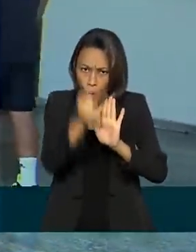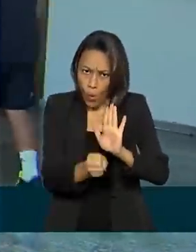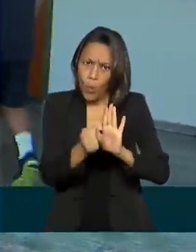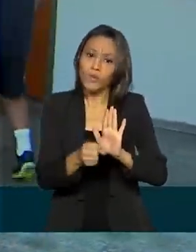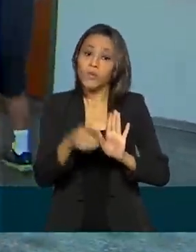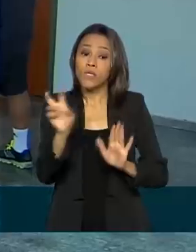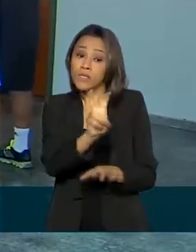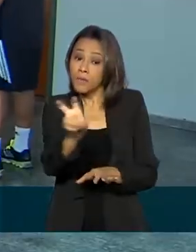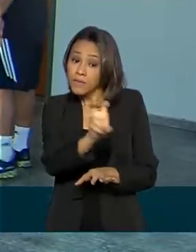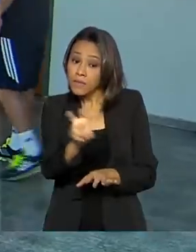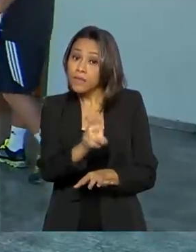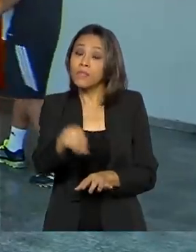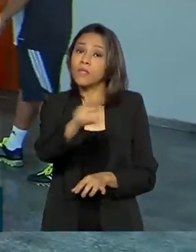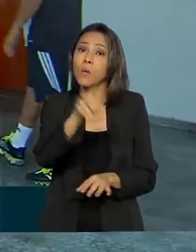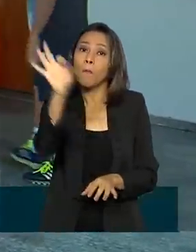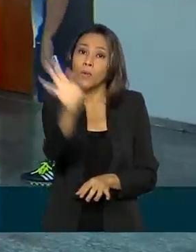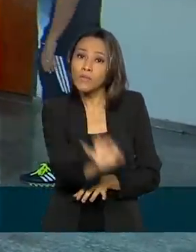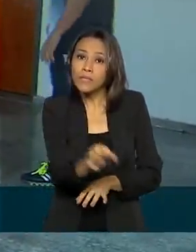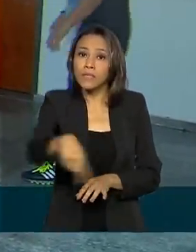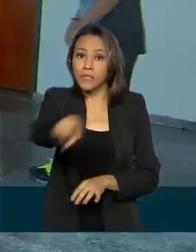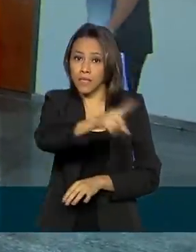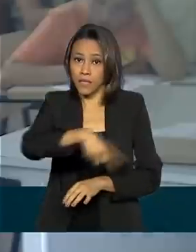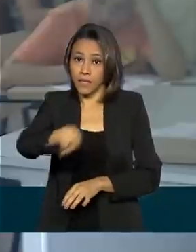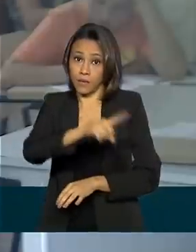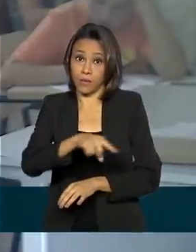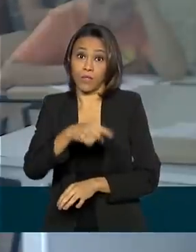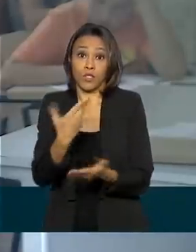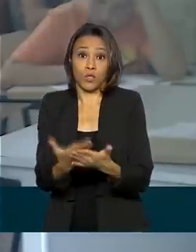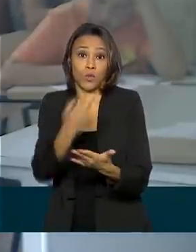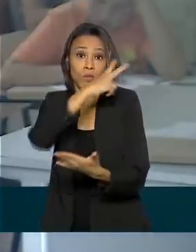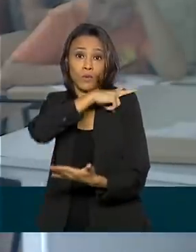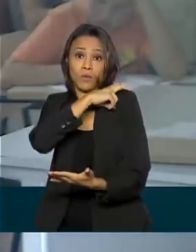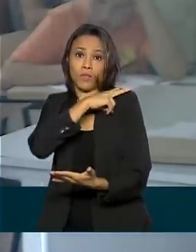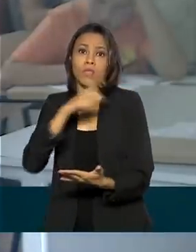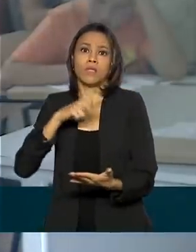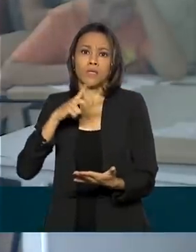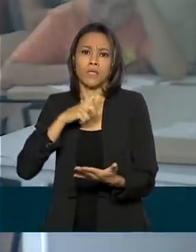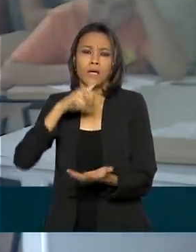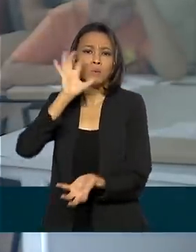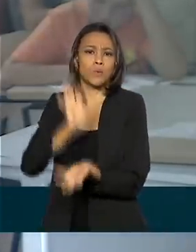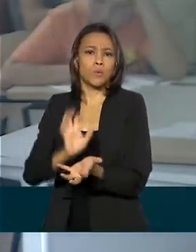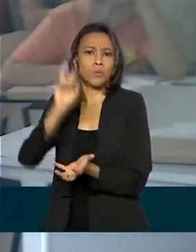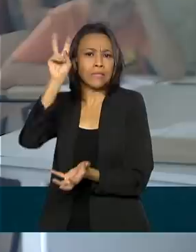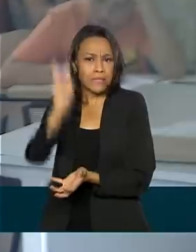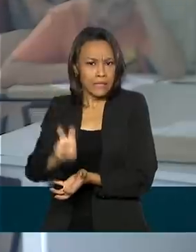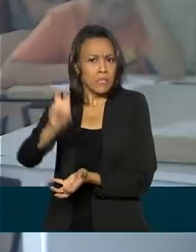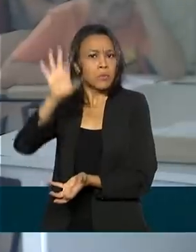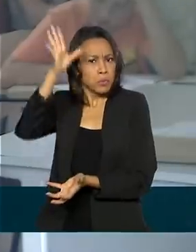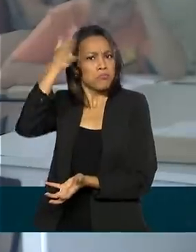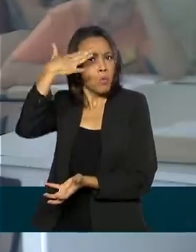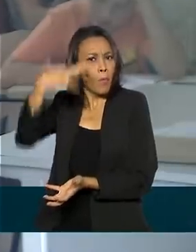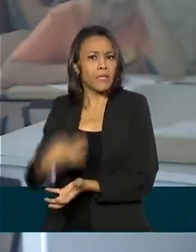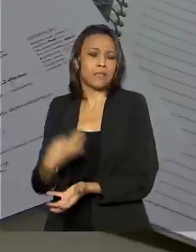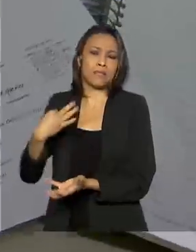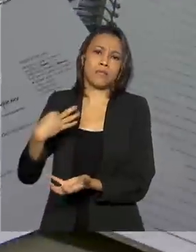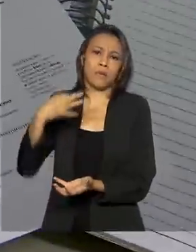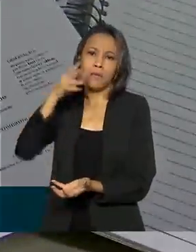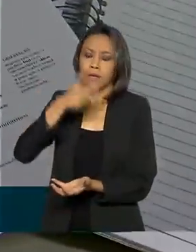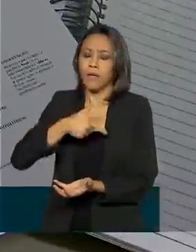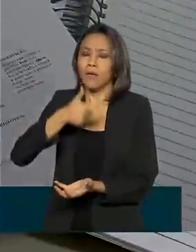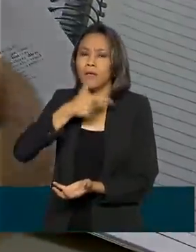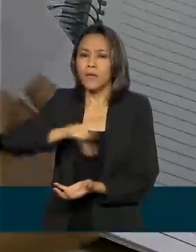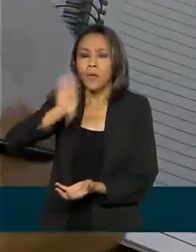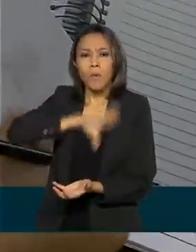dos estudantes do segundo ano do ensino fundamental estão no nível 5 de compreensão em língua portuguesa.